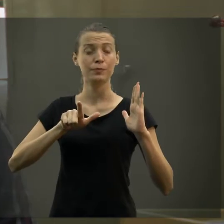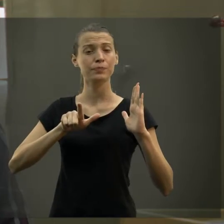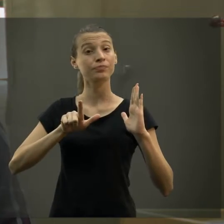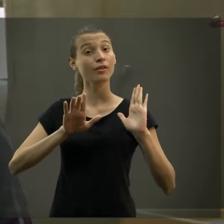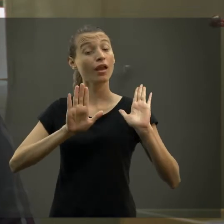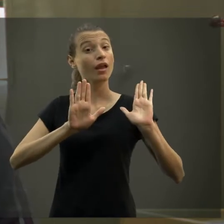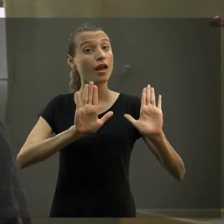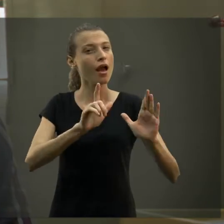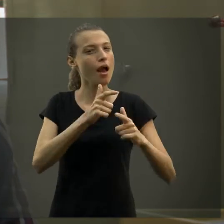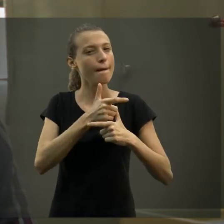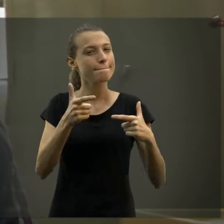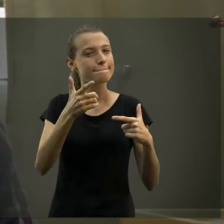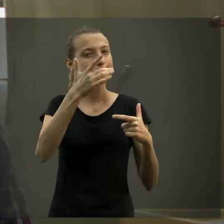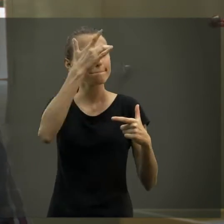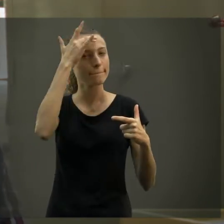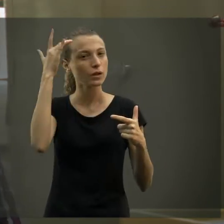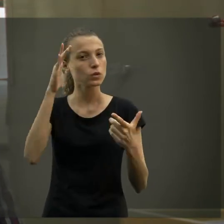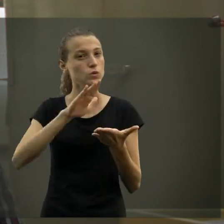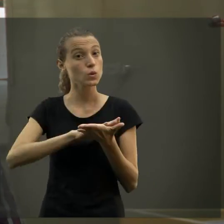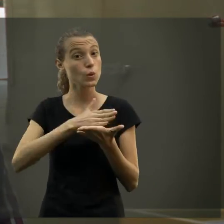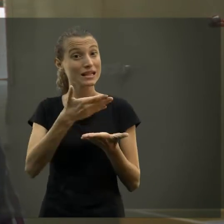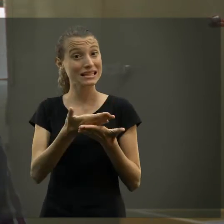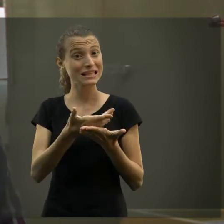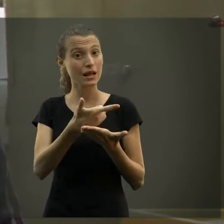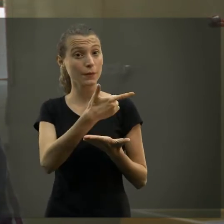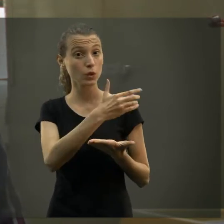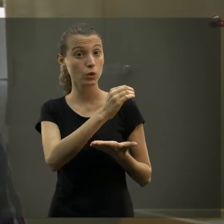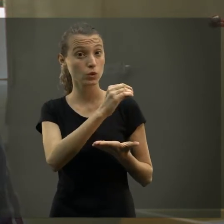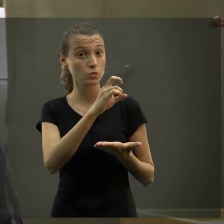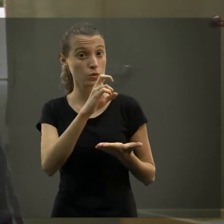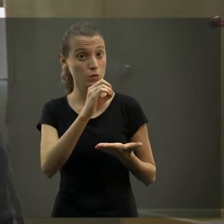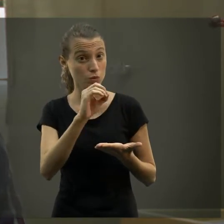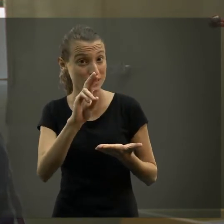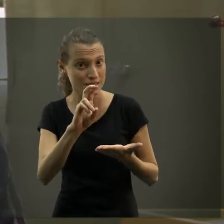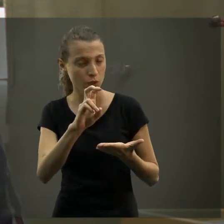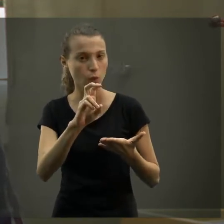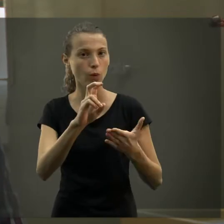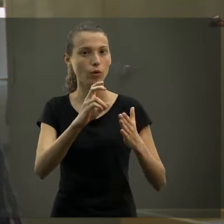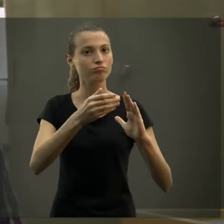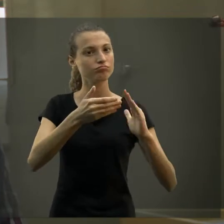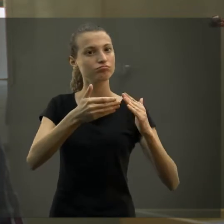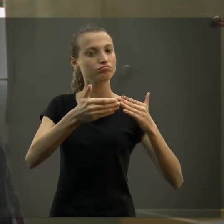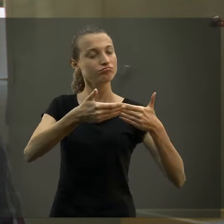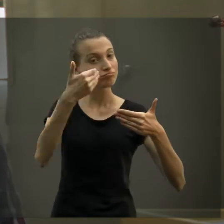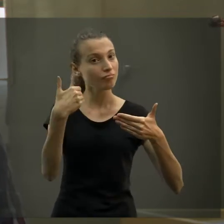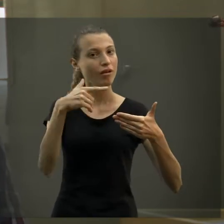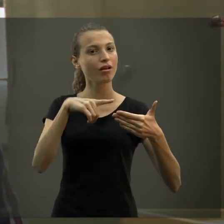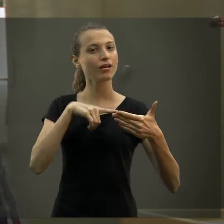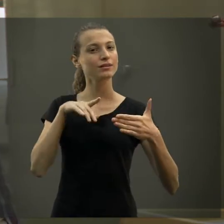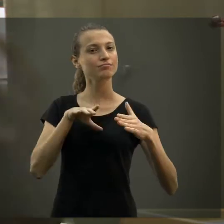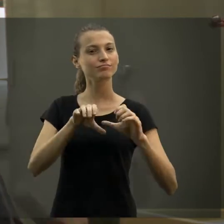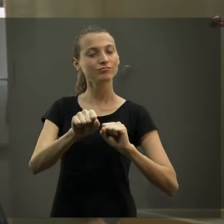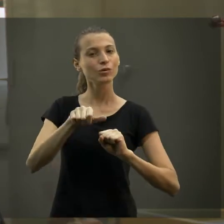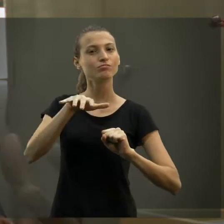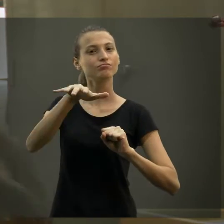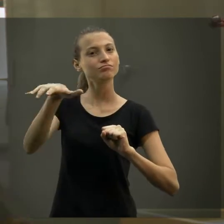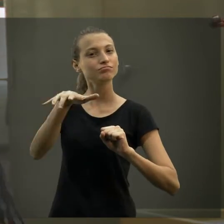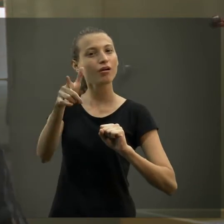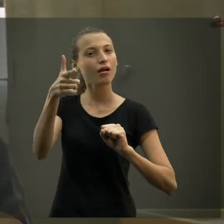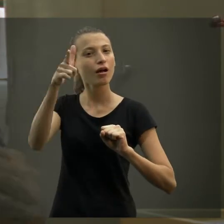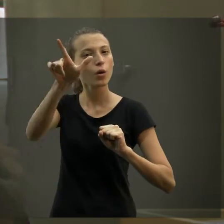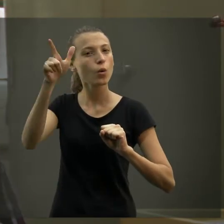surdos. Só que muita gente que atuava como intérprete antes de 2005, antes desses cursos, tinham outras